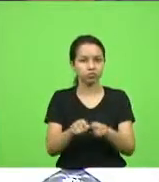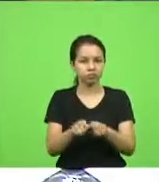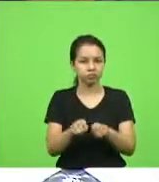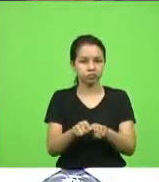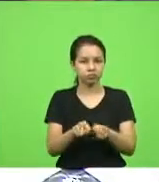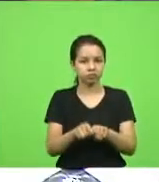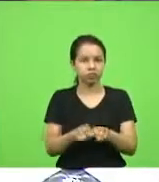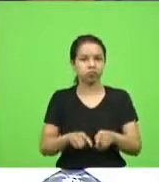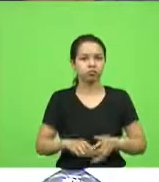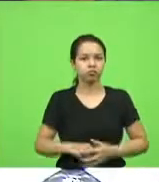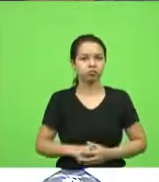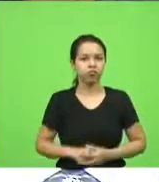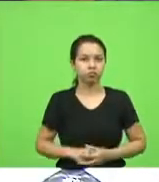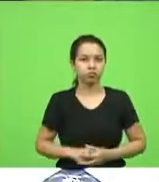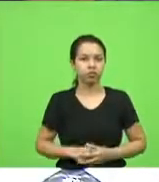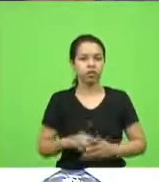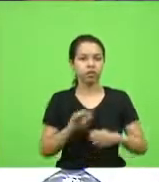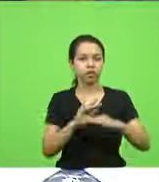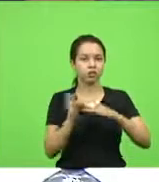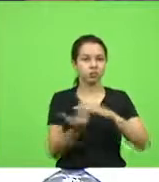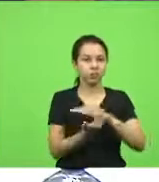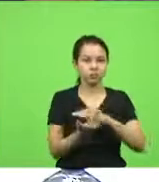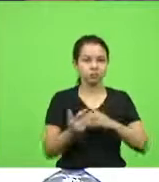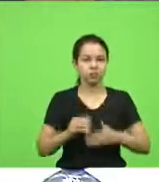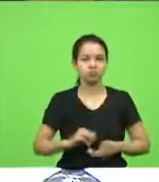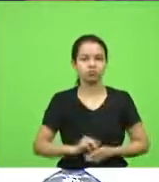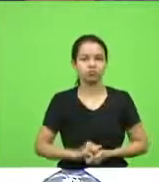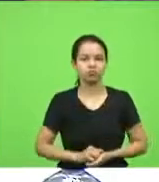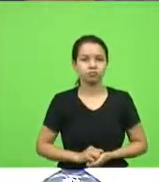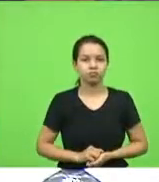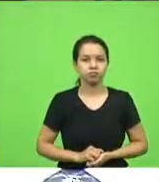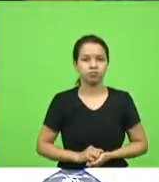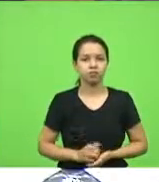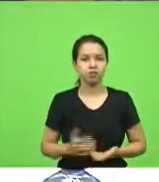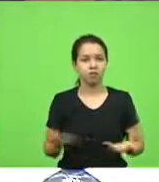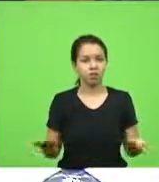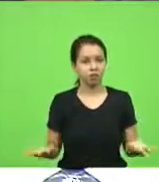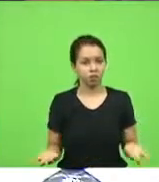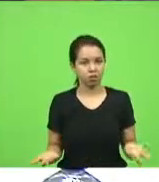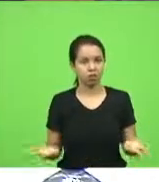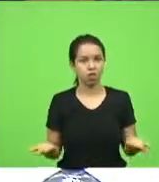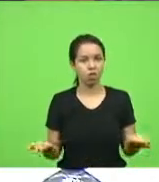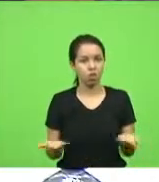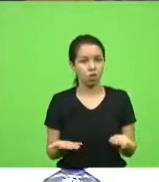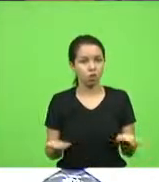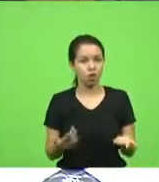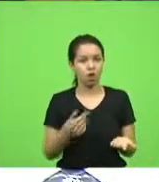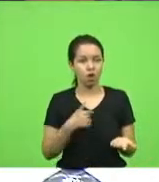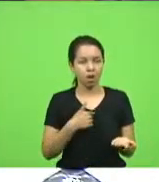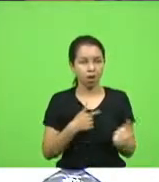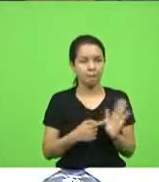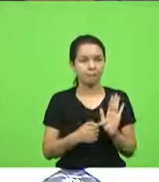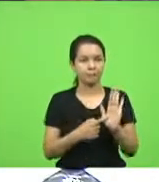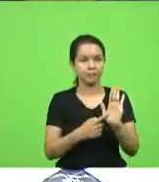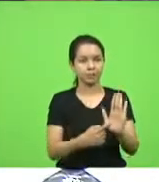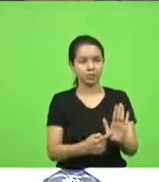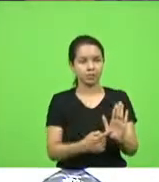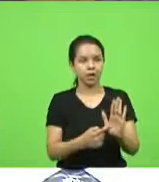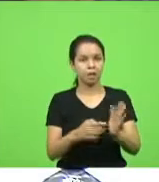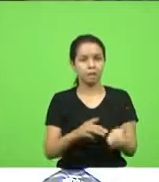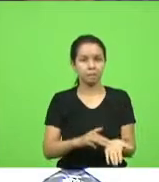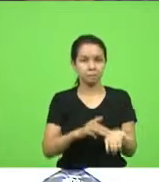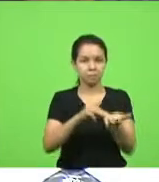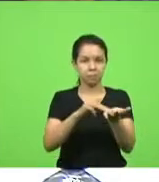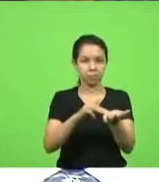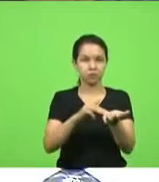momento, através das redes sociais. Senhor presidente, o que me faz apresentar esta moção